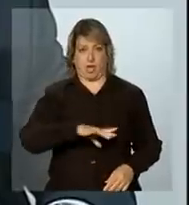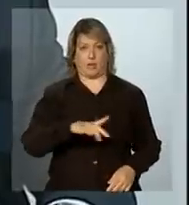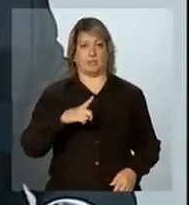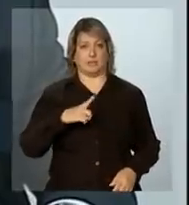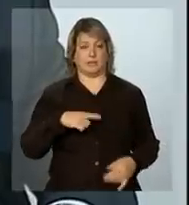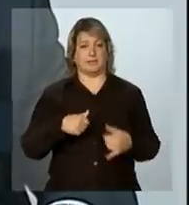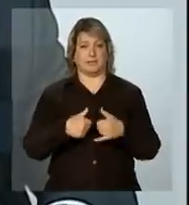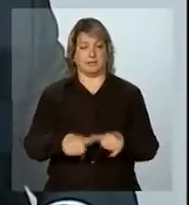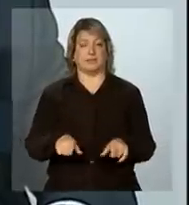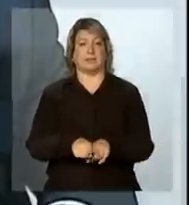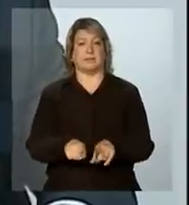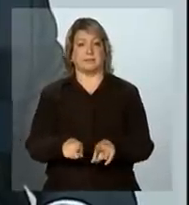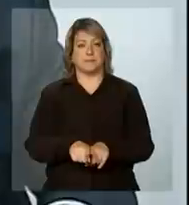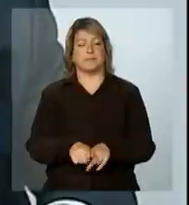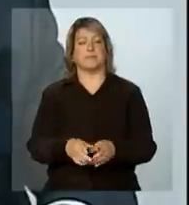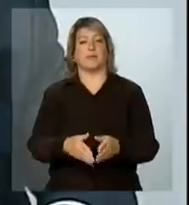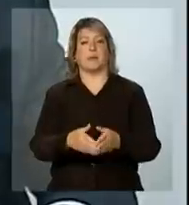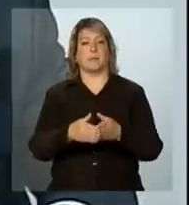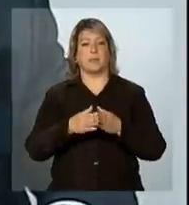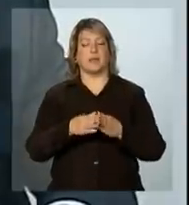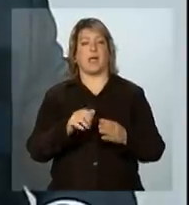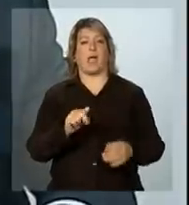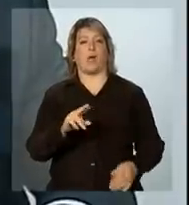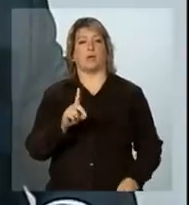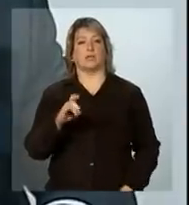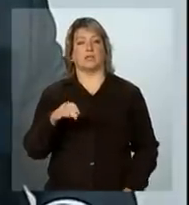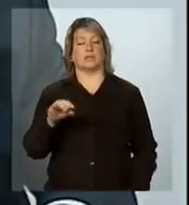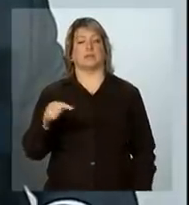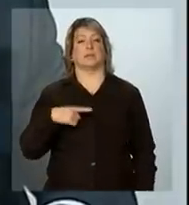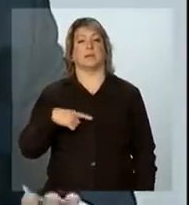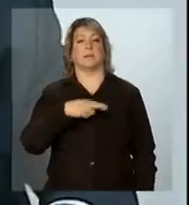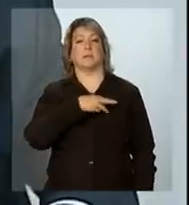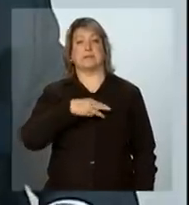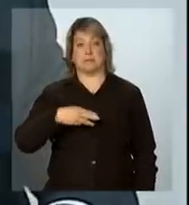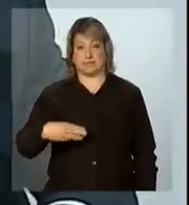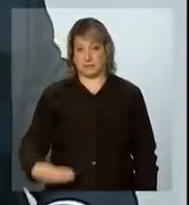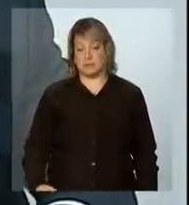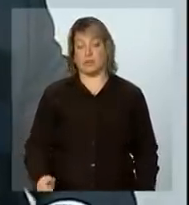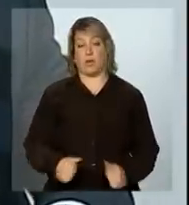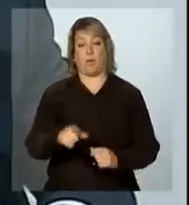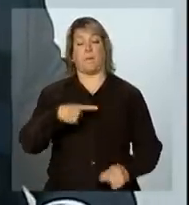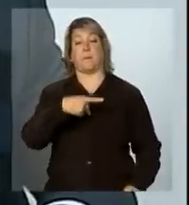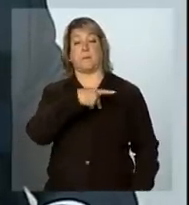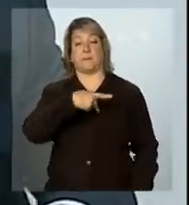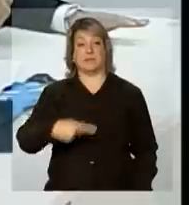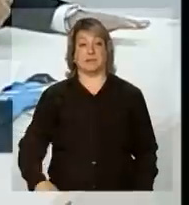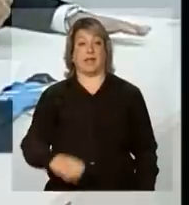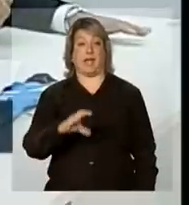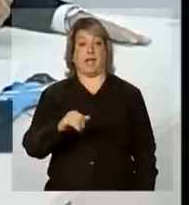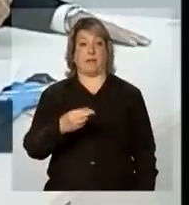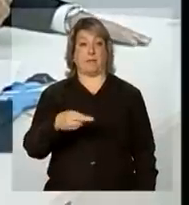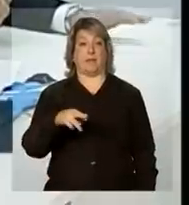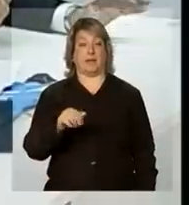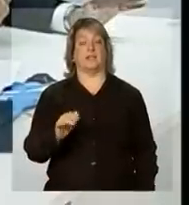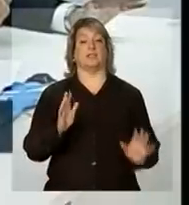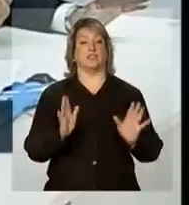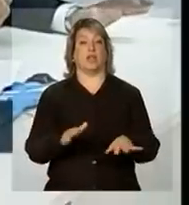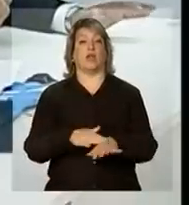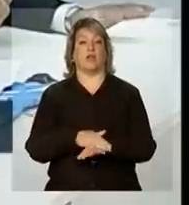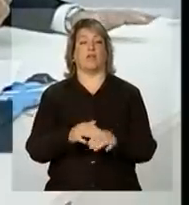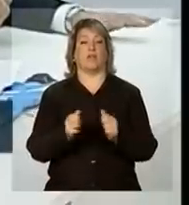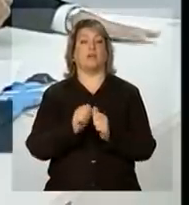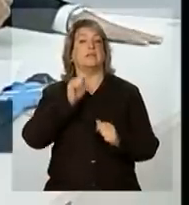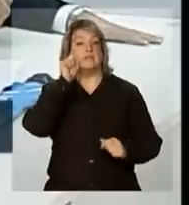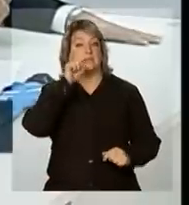também, pedimos a uma audiência com o ministro, com o presidente da Câmara, e já falamos com o